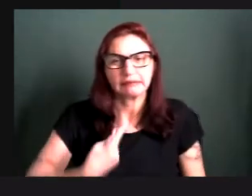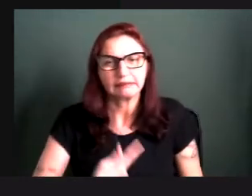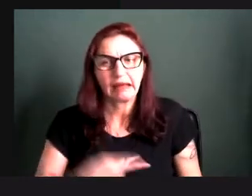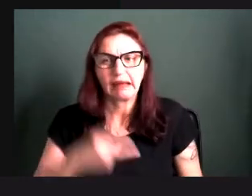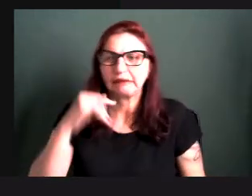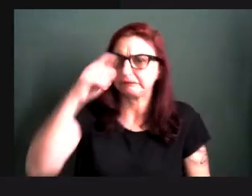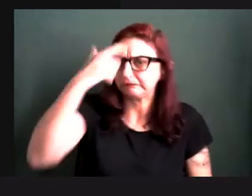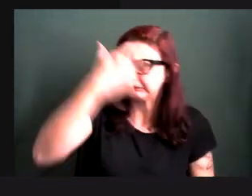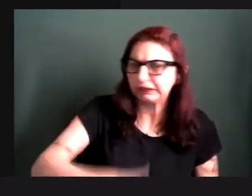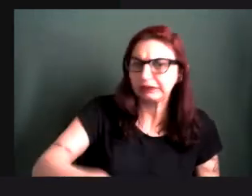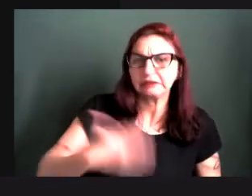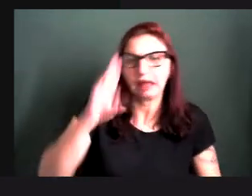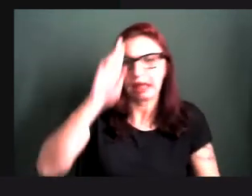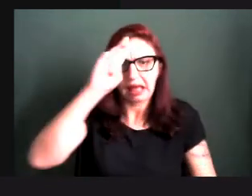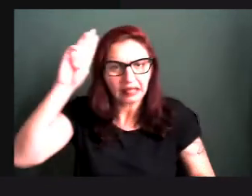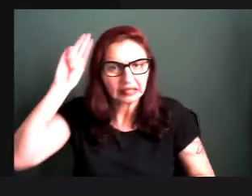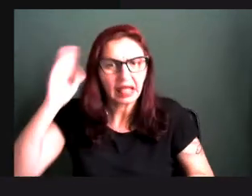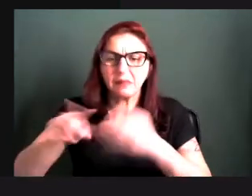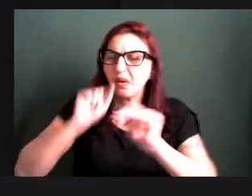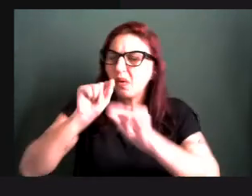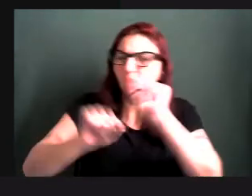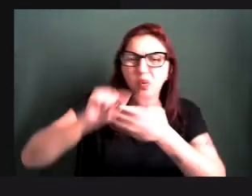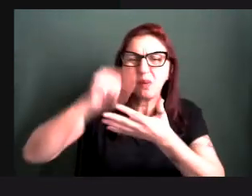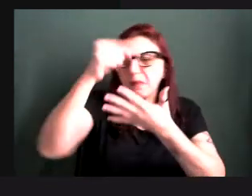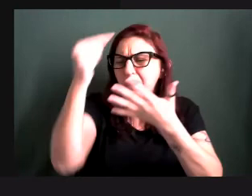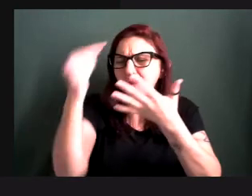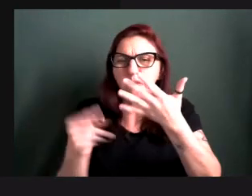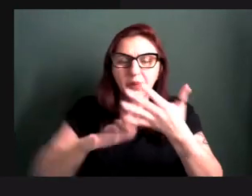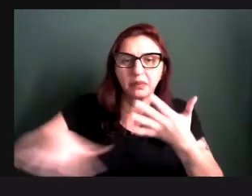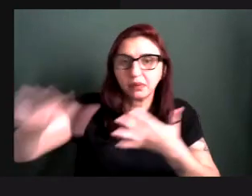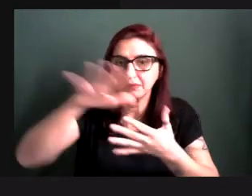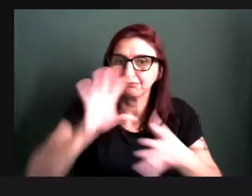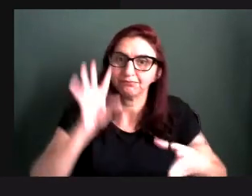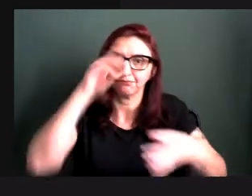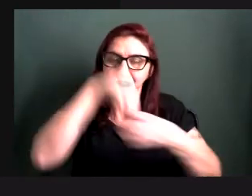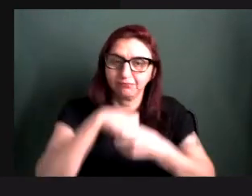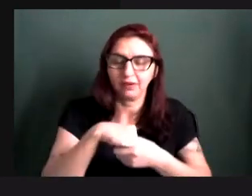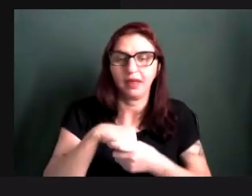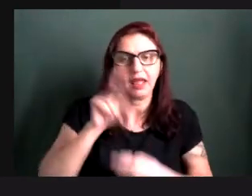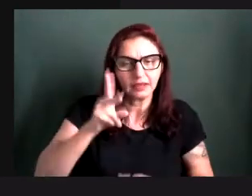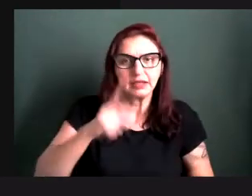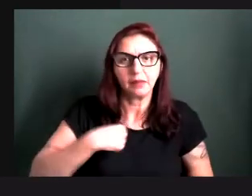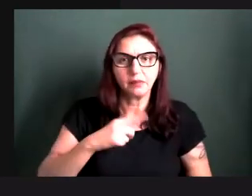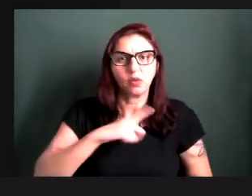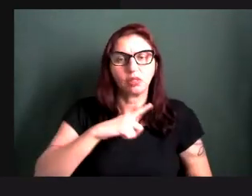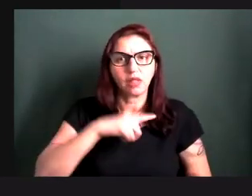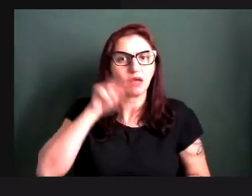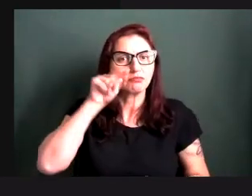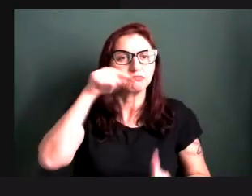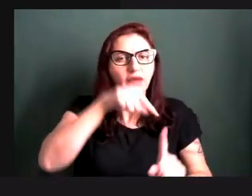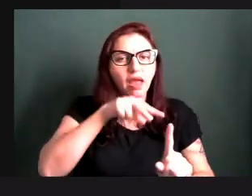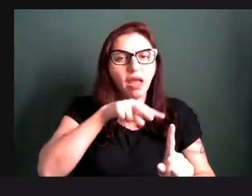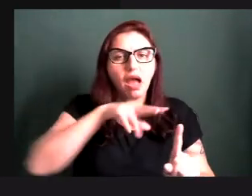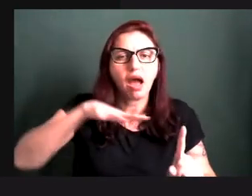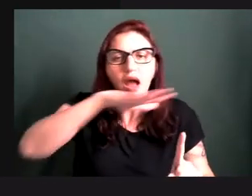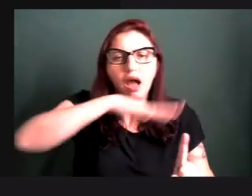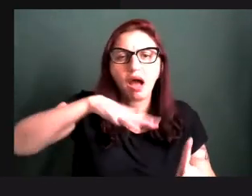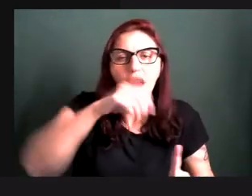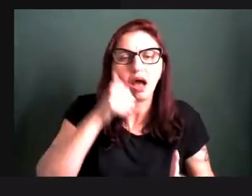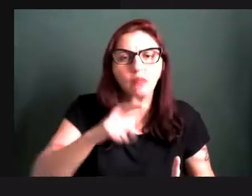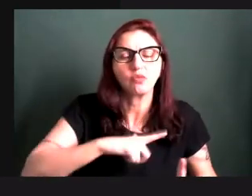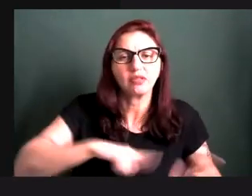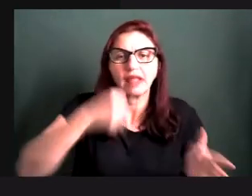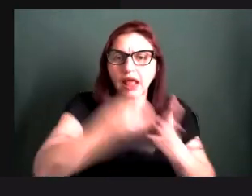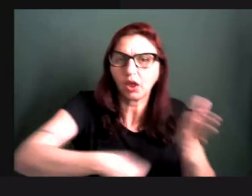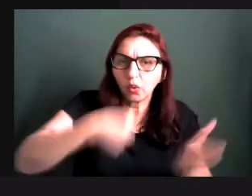professora, eu tenho a acadêmica, eu tenho a advogada, eu tenho a quituteira, eu a cozinheira, eu tenho todas essas mulheres com, nas suas lutas, nos seus momentos de,